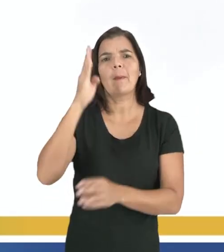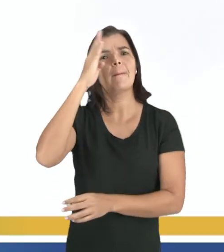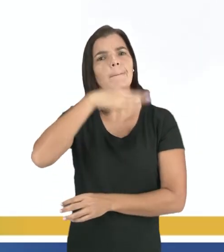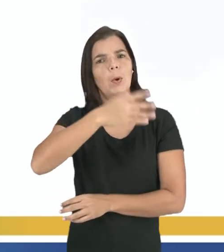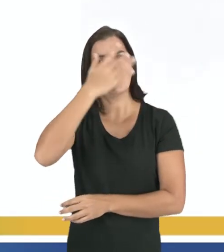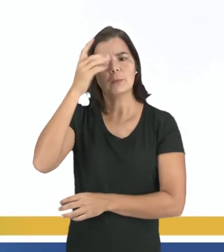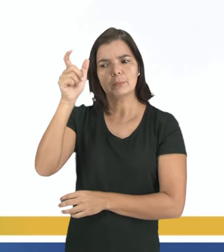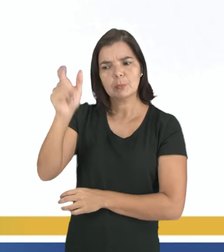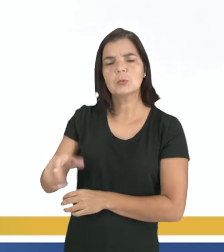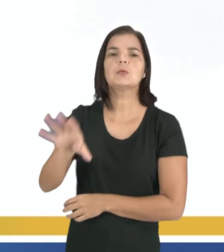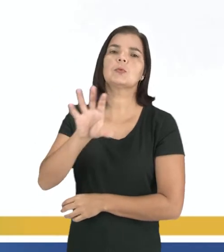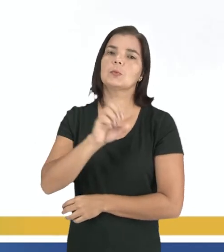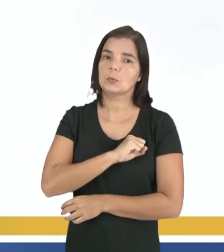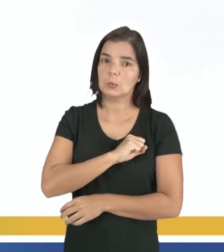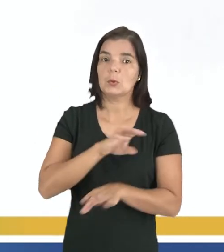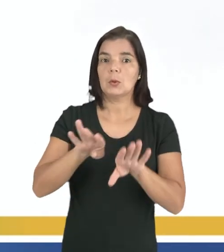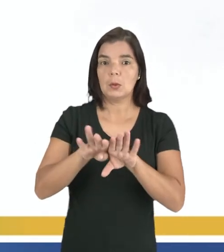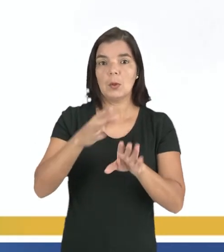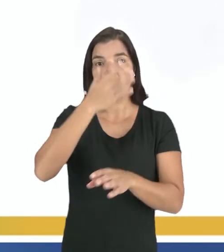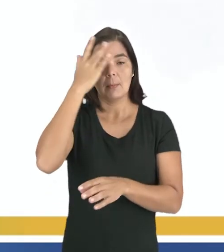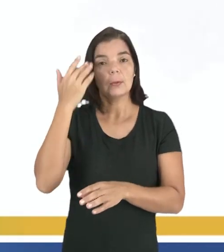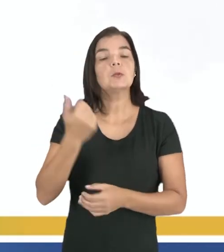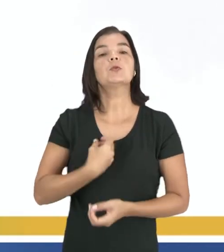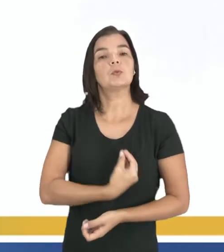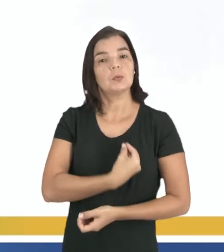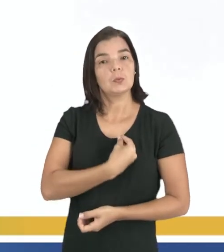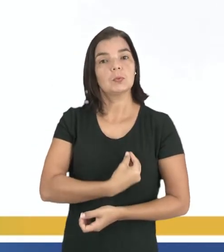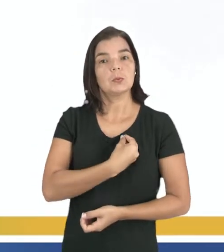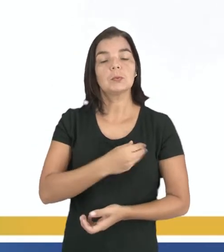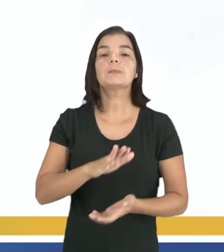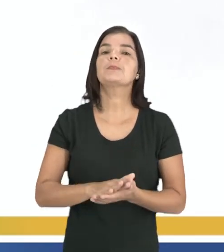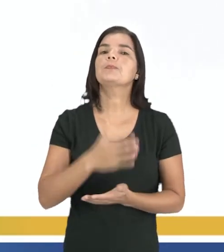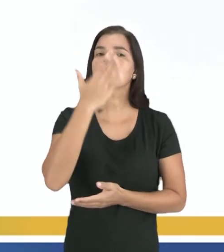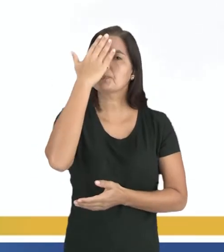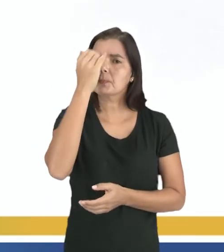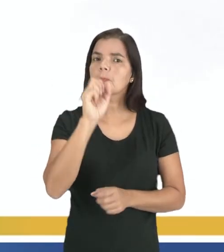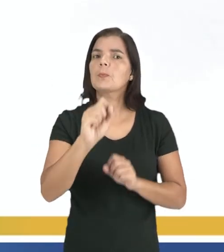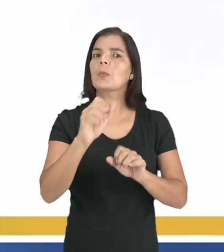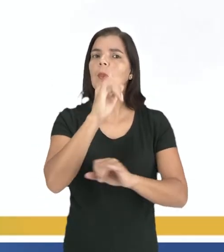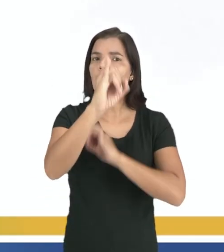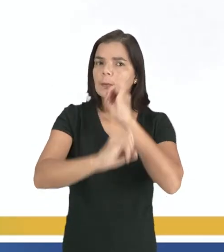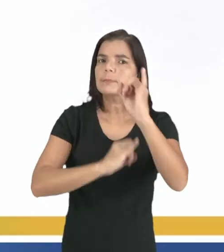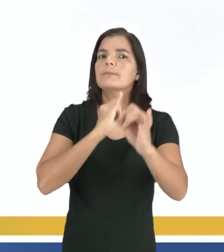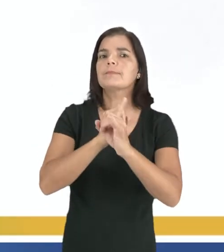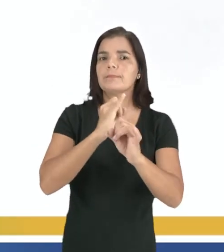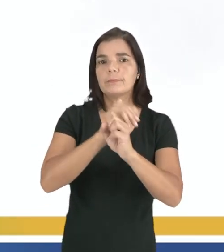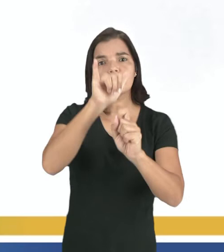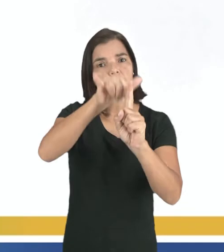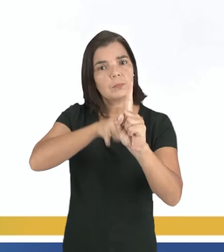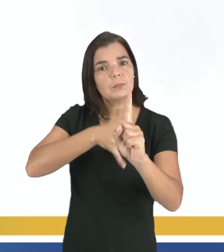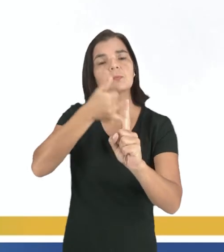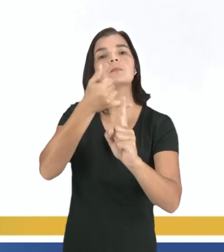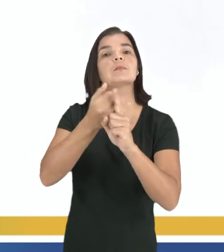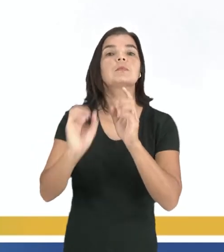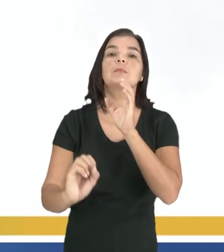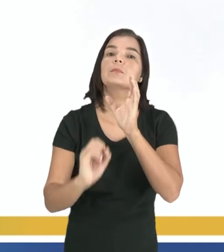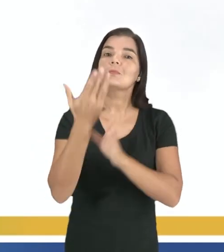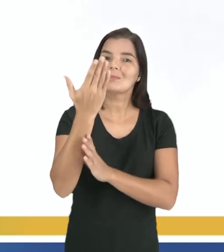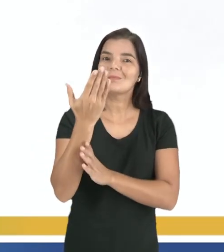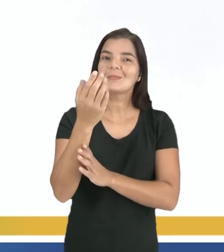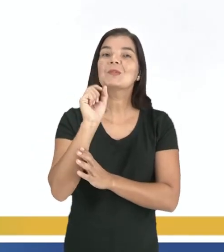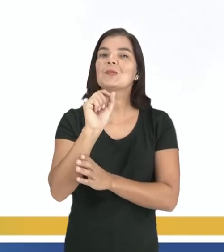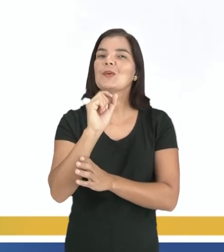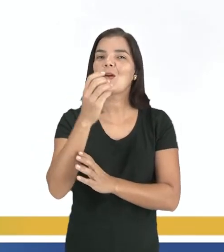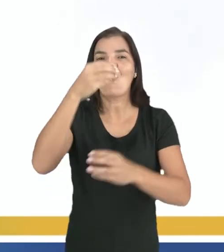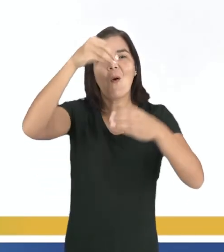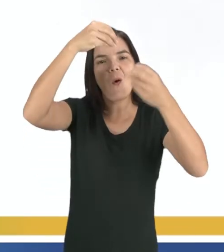nas pessoas que amamos e nas pessoas com as quais convivemos, o cyberbullying também é uma esfera do bullying, só que ele vai acontecer na